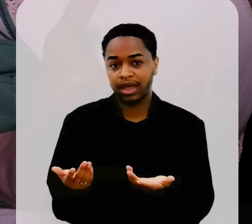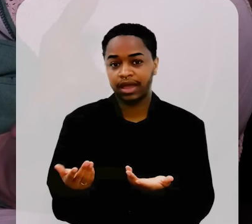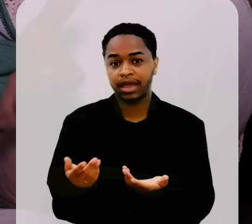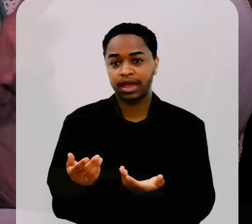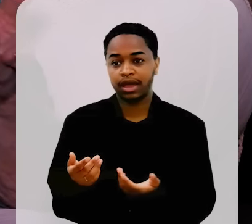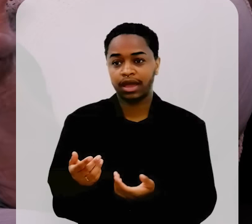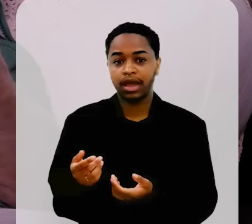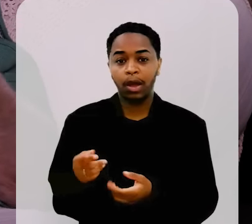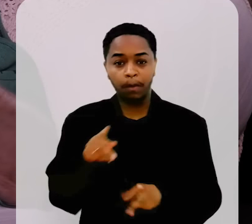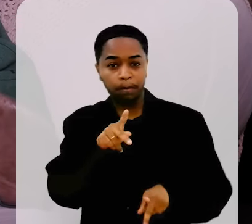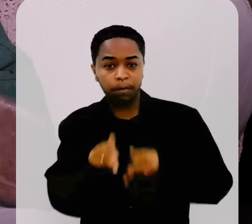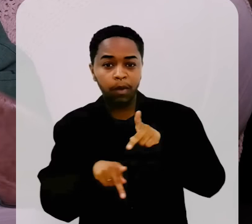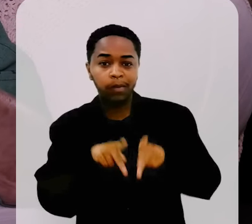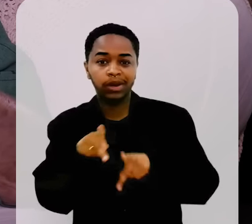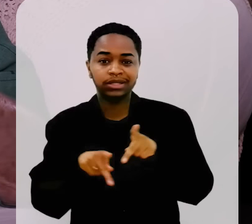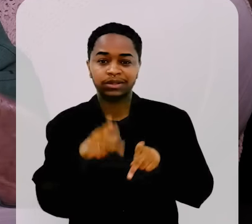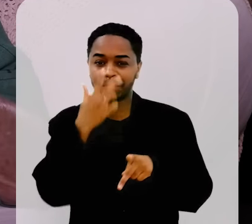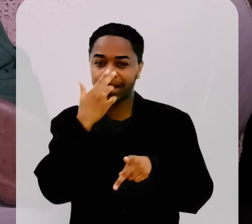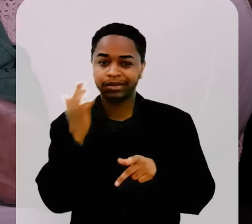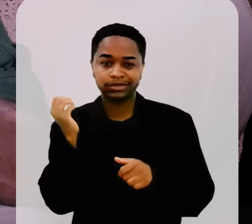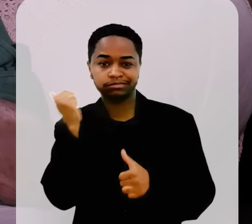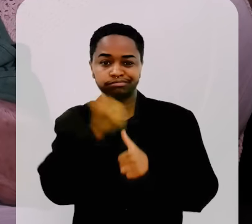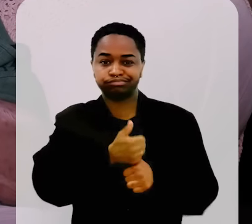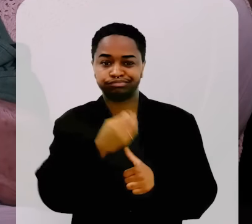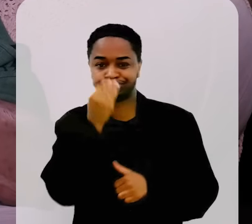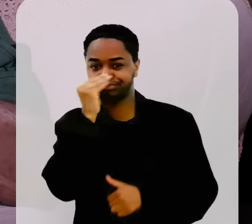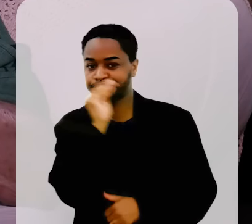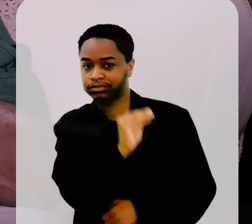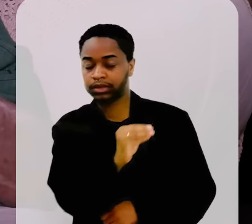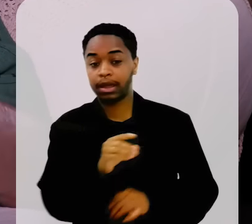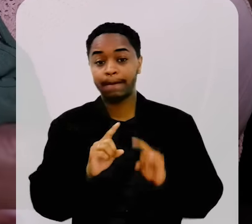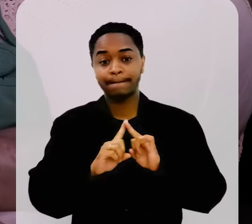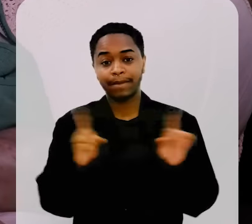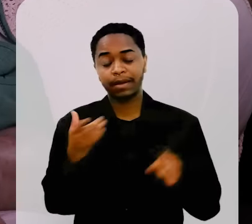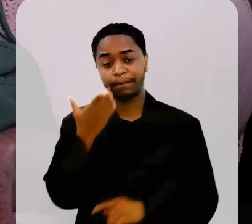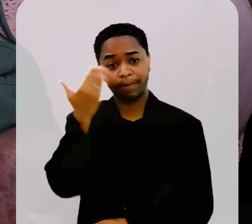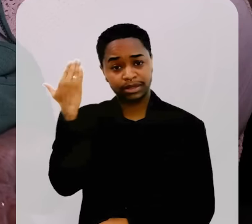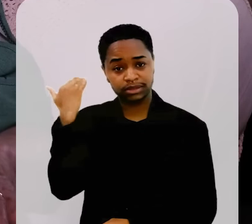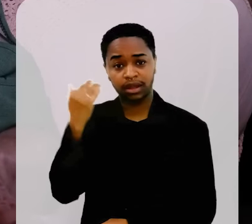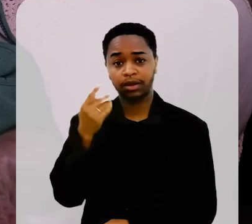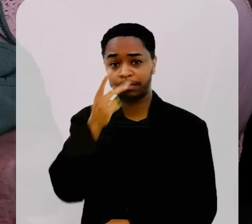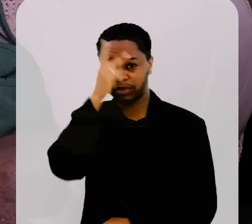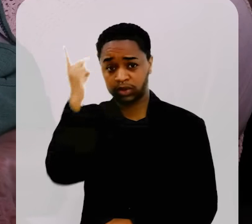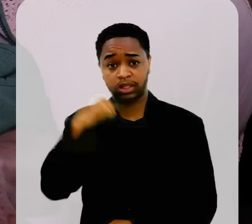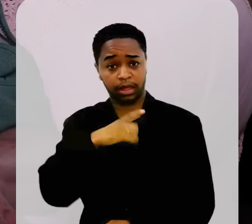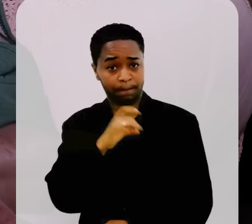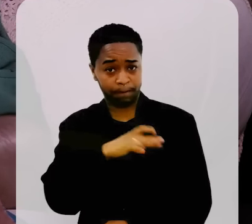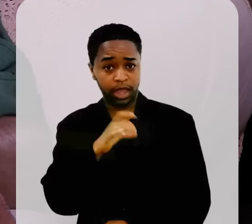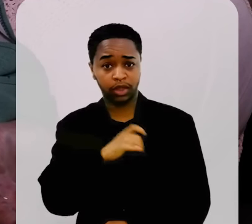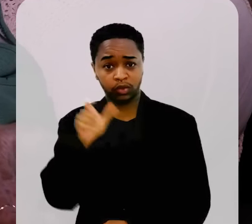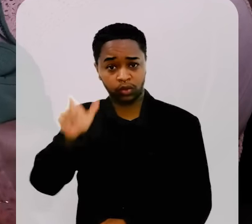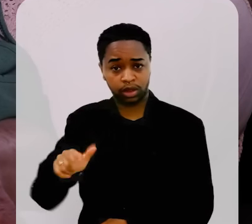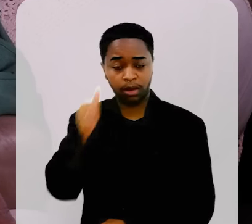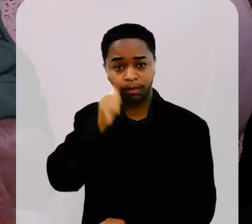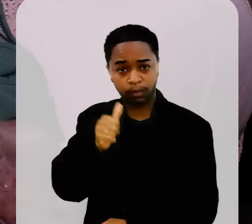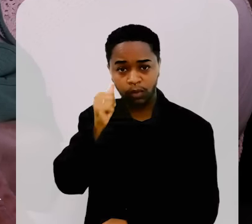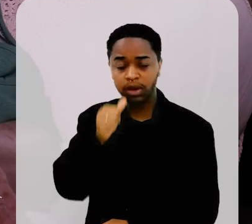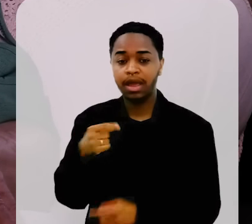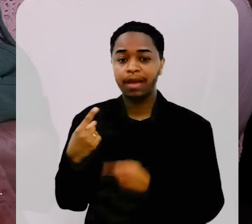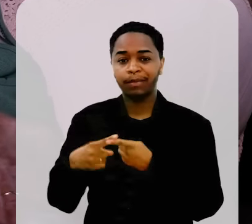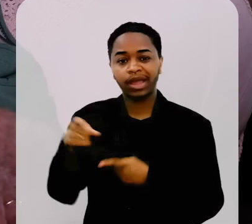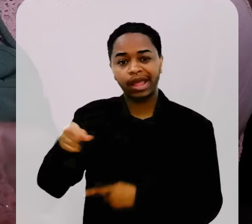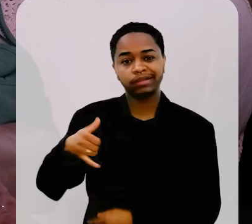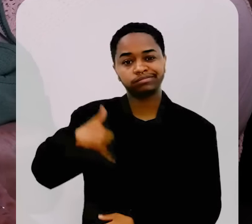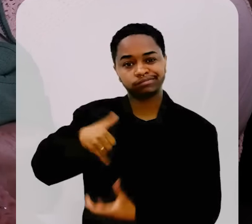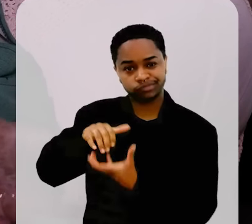civilização passou à frente dela. Então, as pessoas tinham medo da